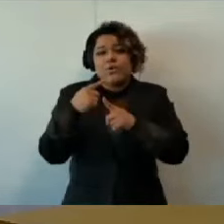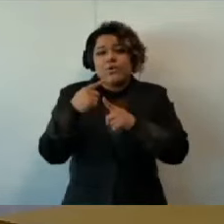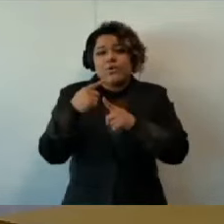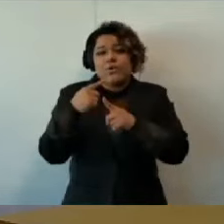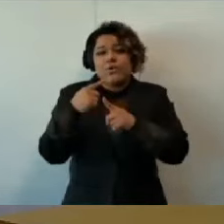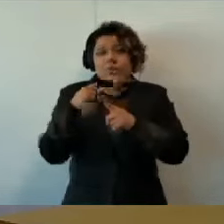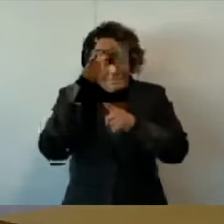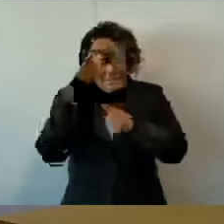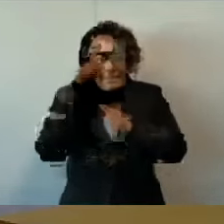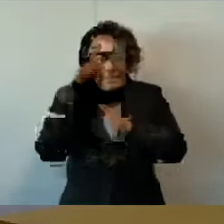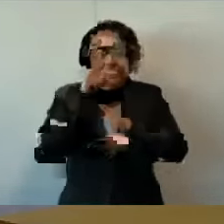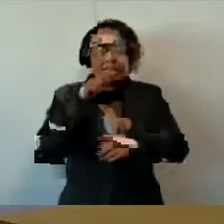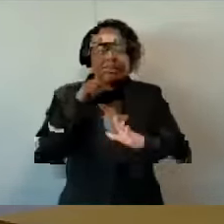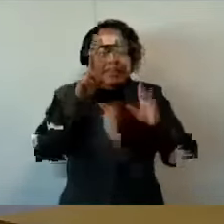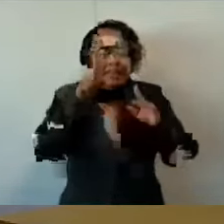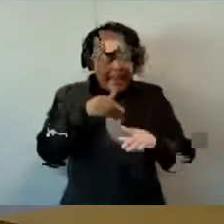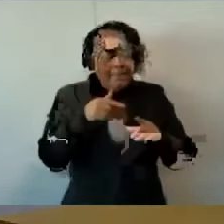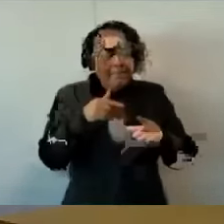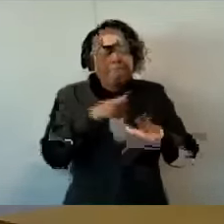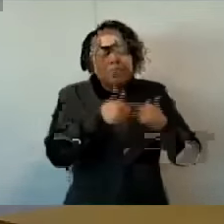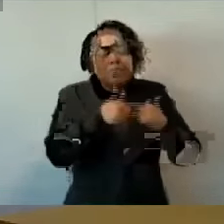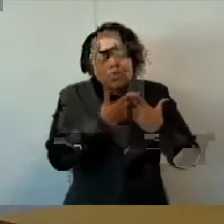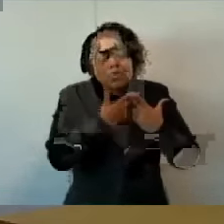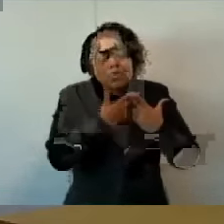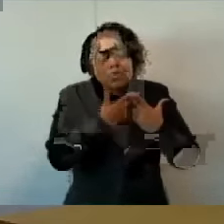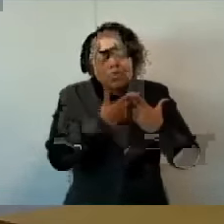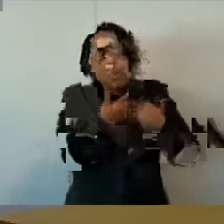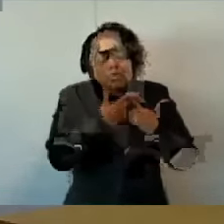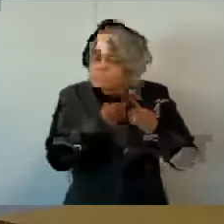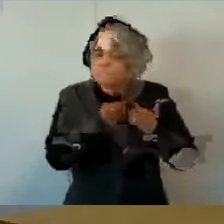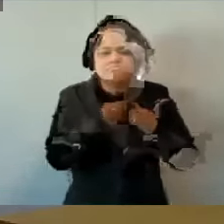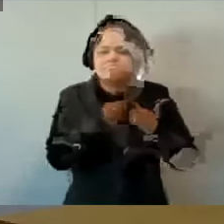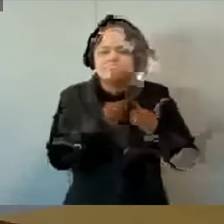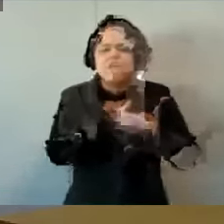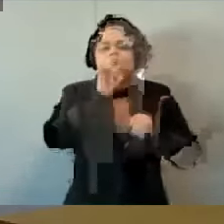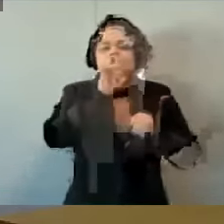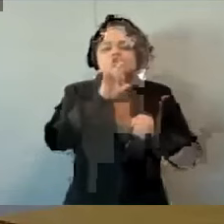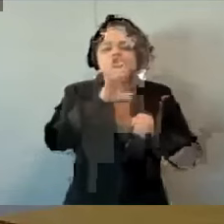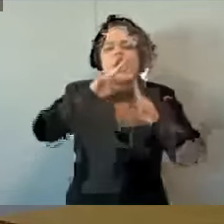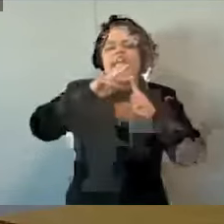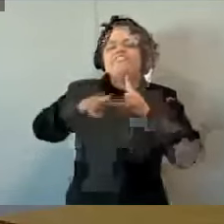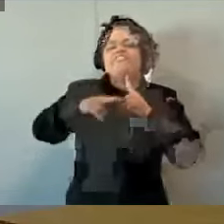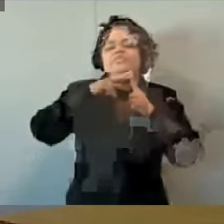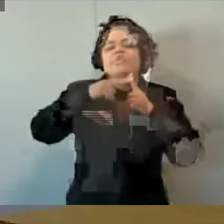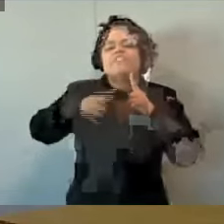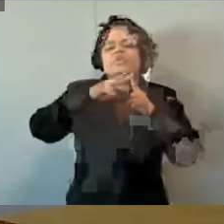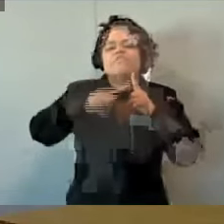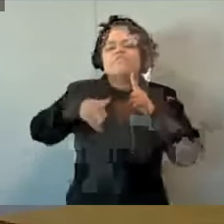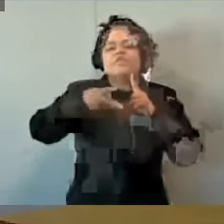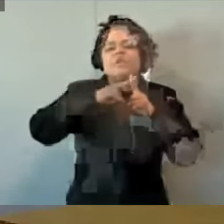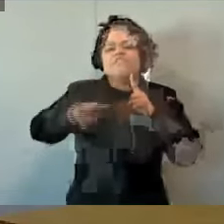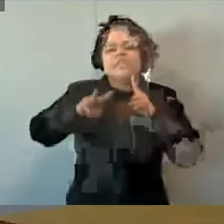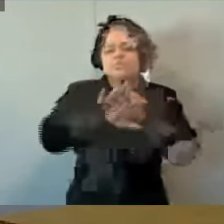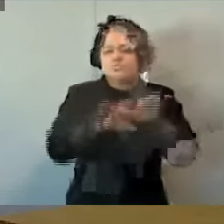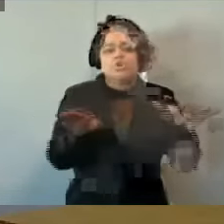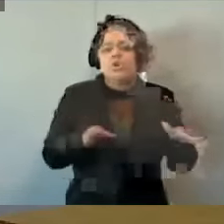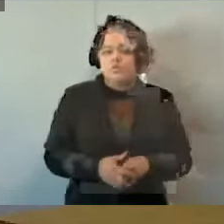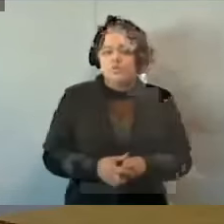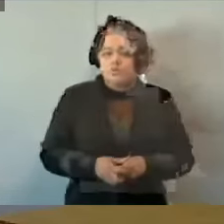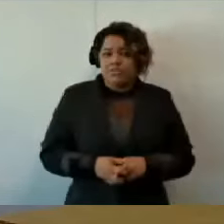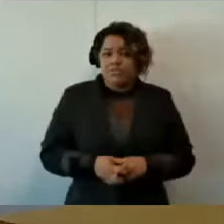a causa, você sempre tem o efeito, mas quando a gente entra para falar de